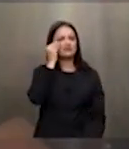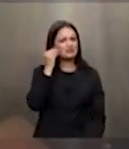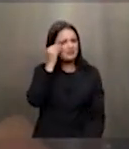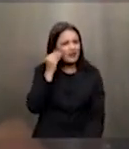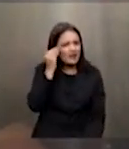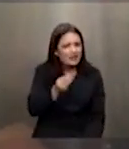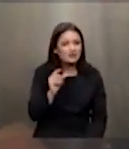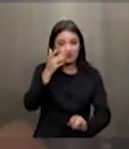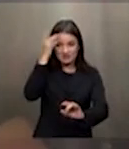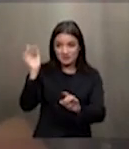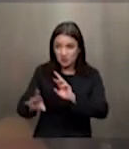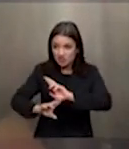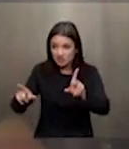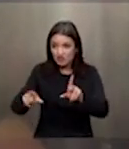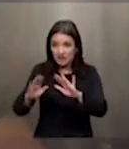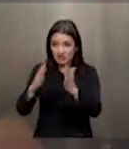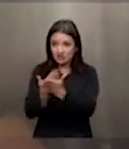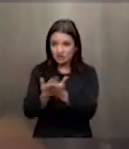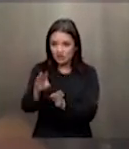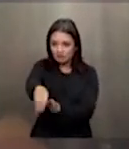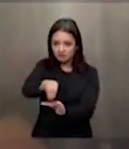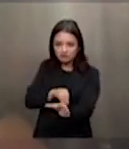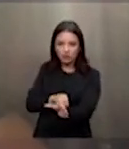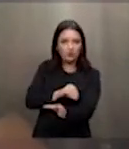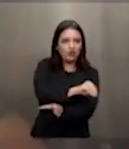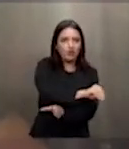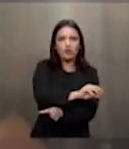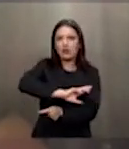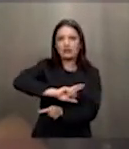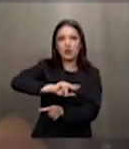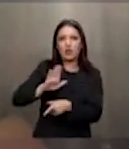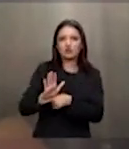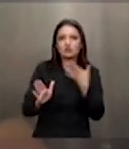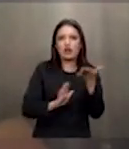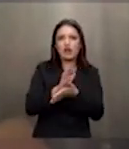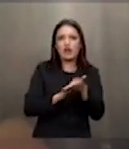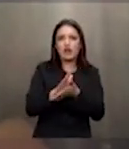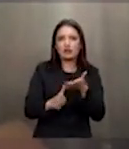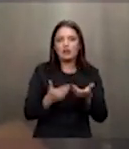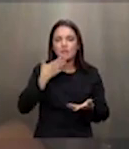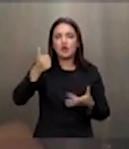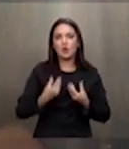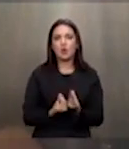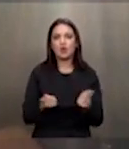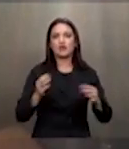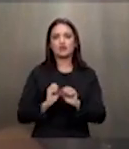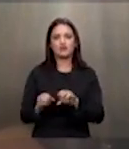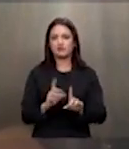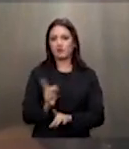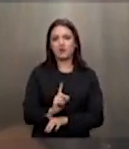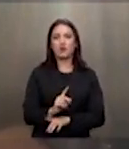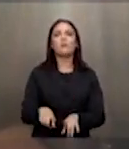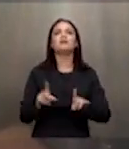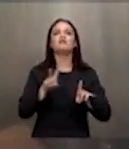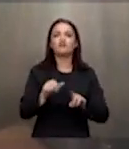os diferentes da escola nada vai contribuir para melhorar a qualidade do ensino nas escolas brasileiras pelo contrário vai possibilitar